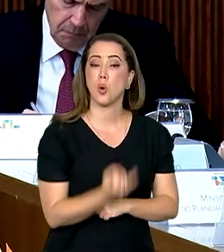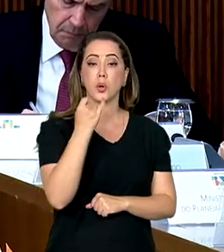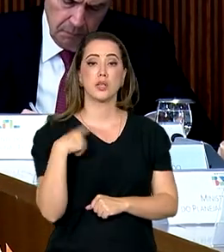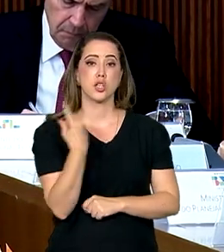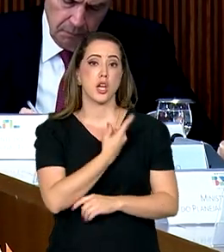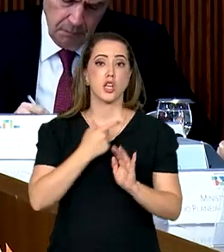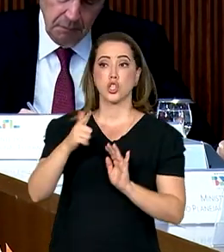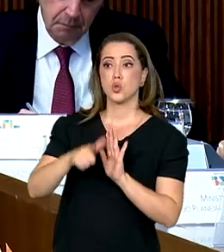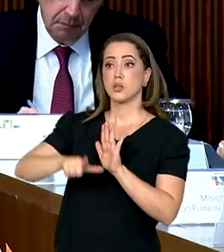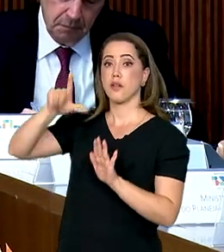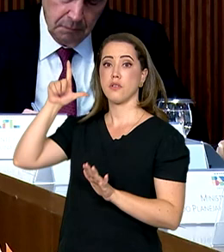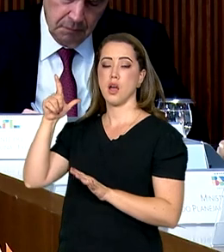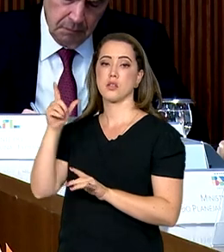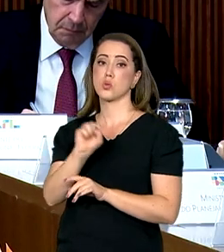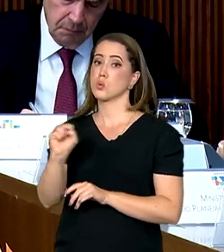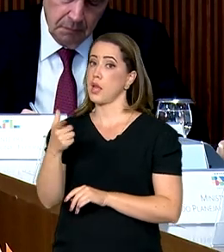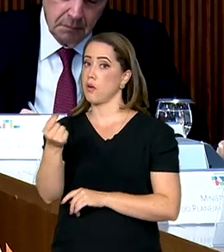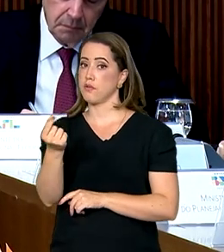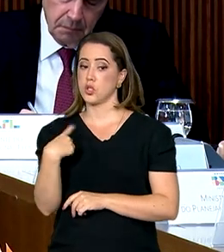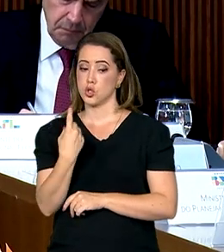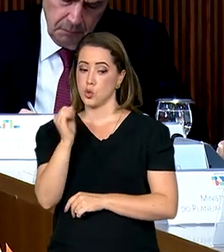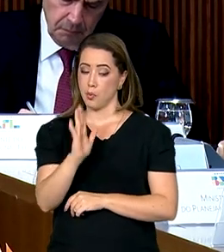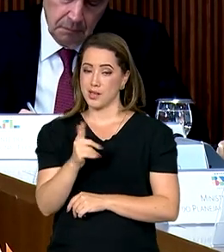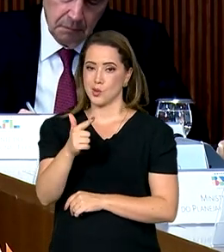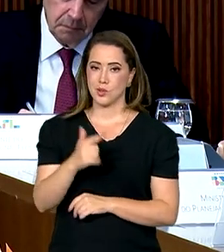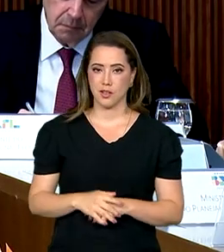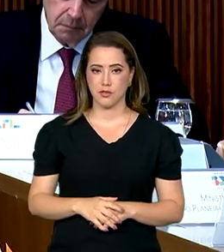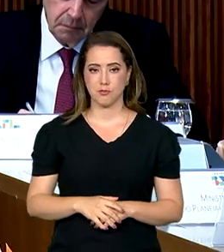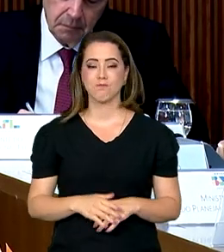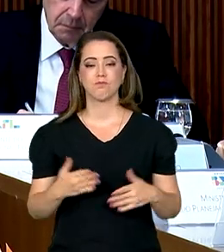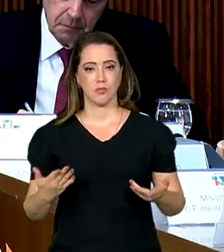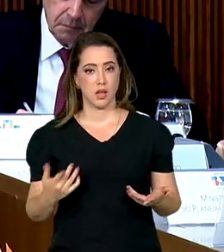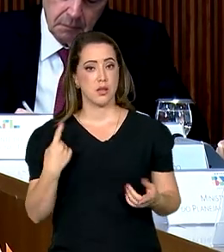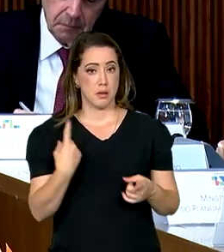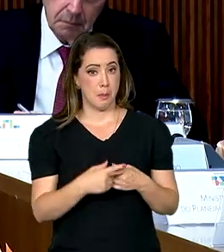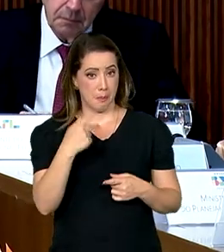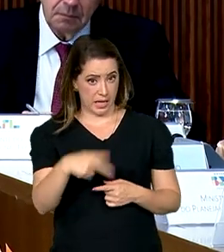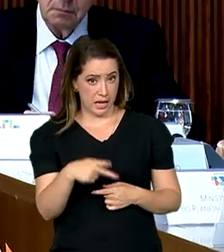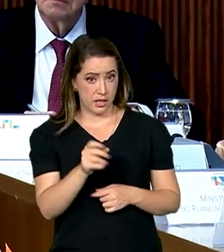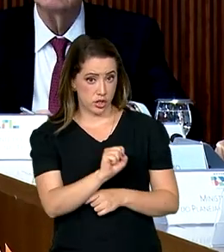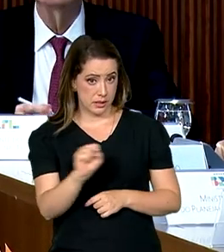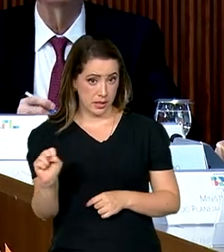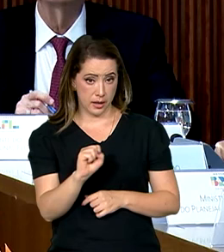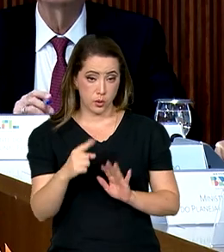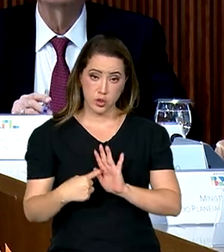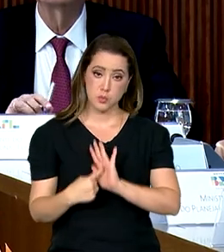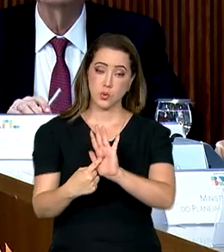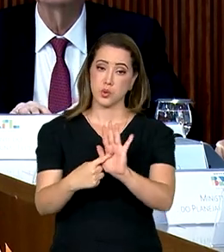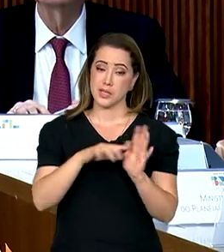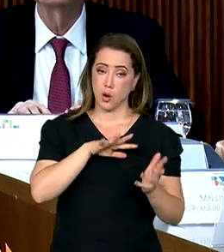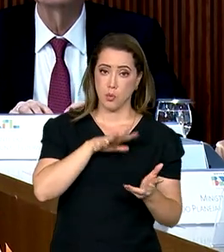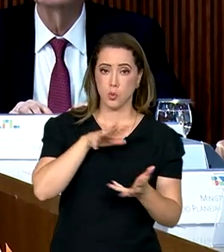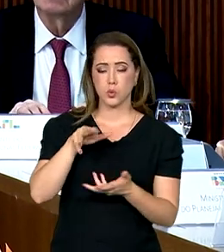nós não tivemos no século XX, de termos no século XXI a possibilidade de mostrarmos ao